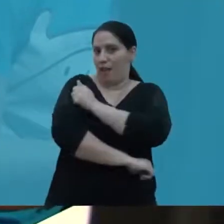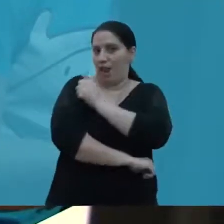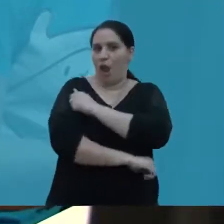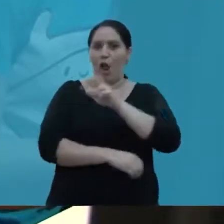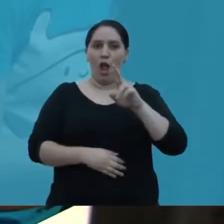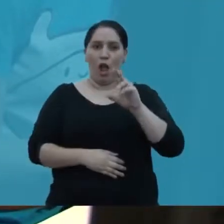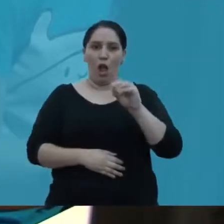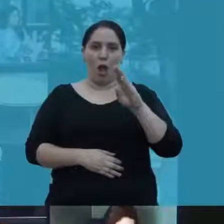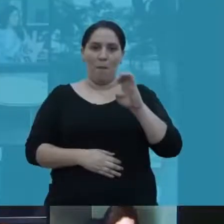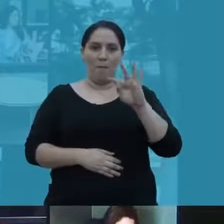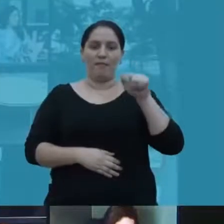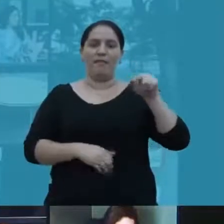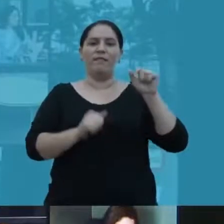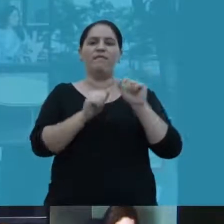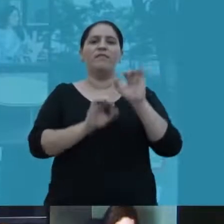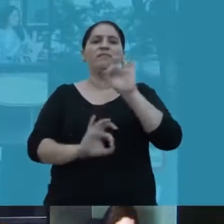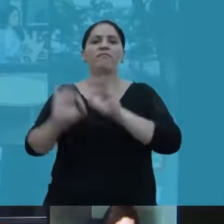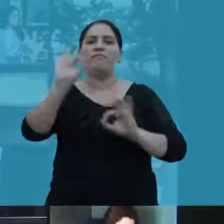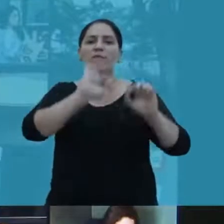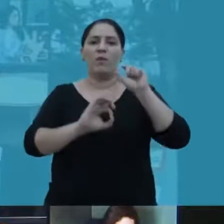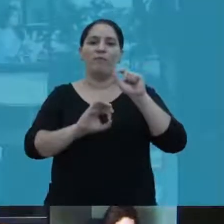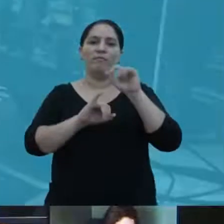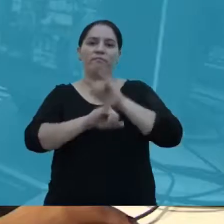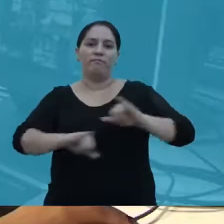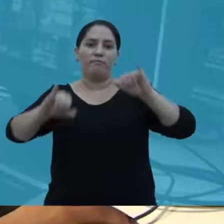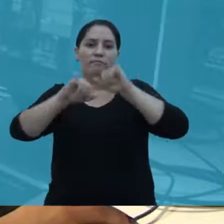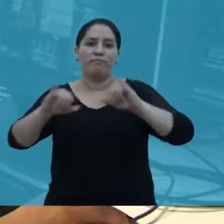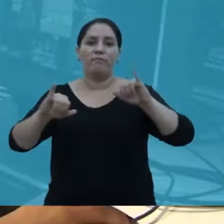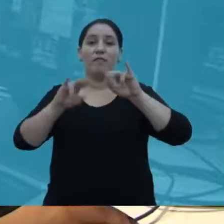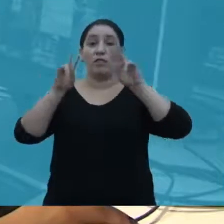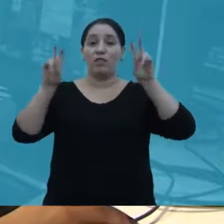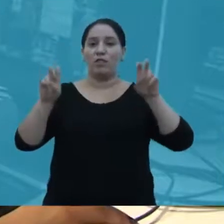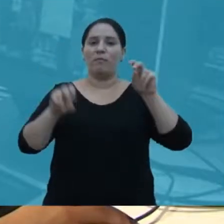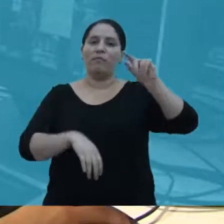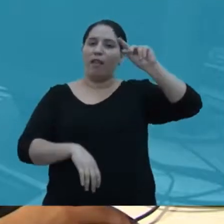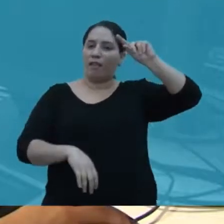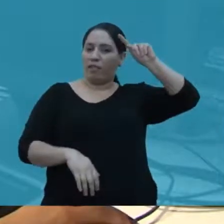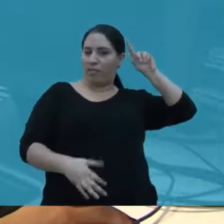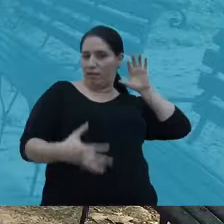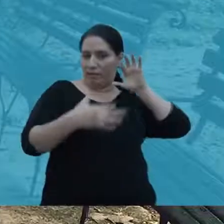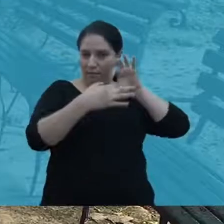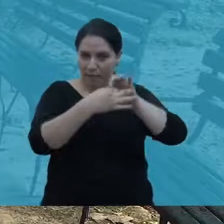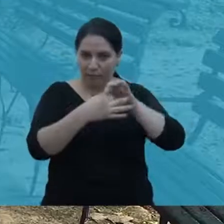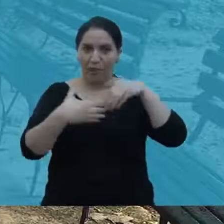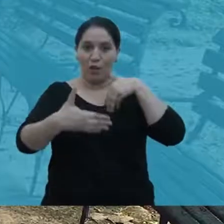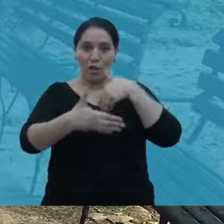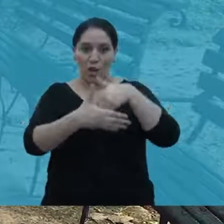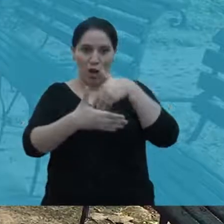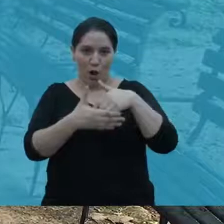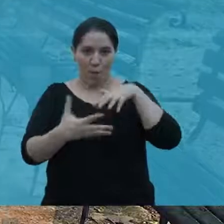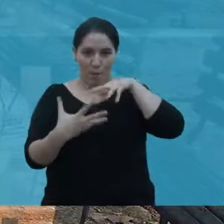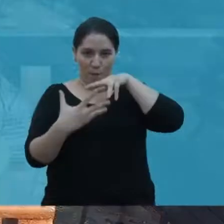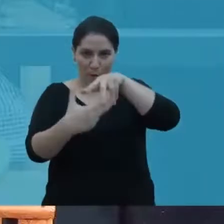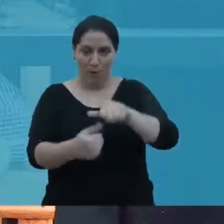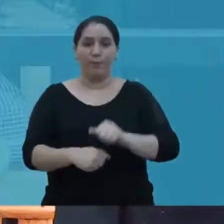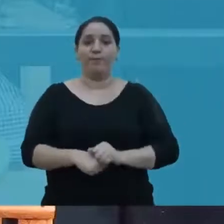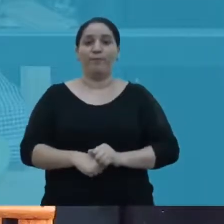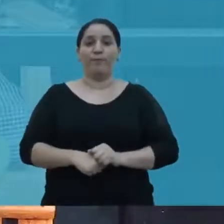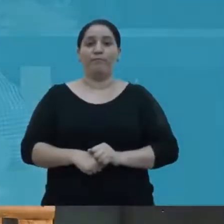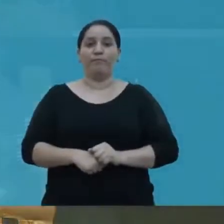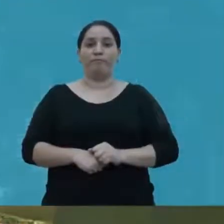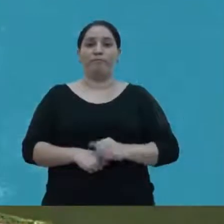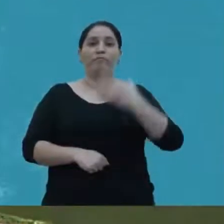o ensaio fotográfico de título Vintage Retro, uma homenagem à beleza feminina na torcida da Copa do Mundo.